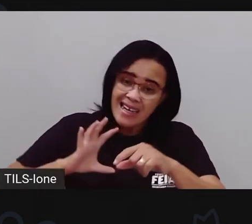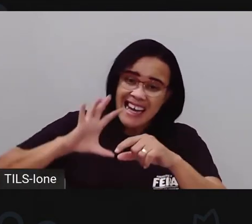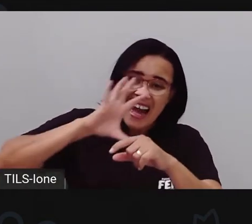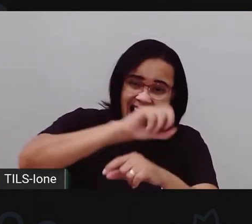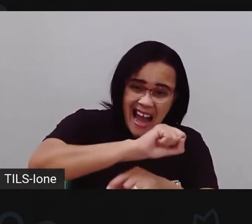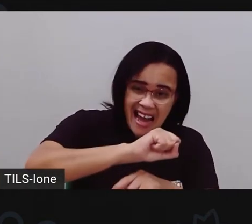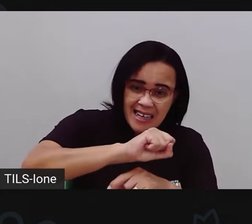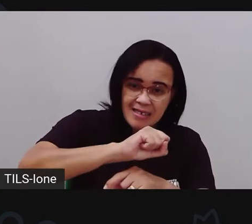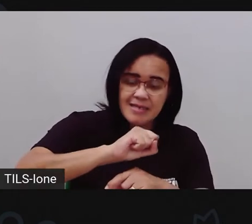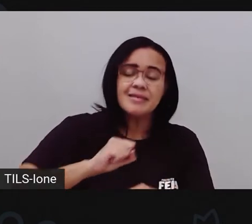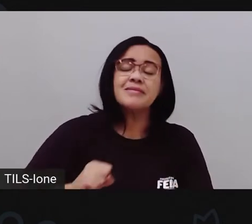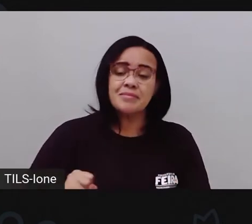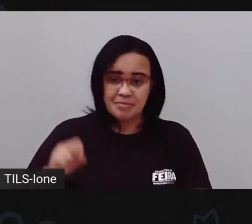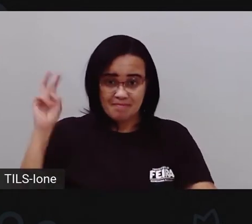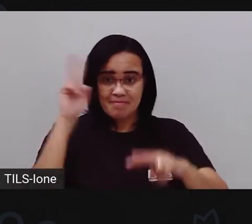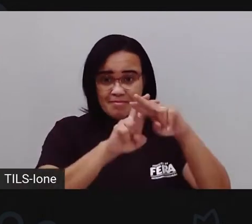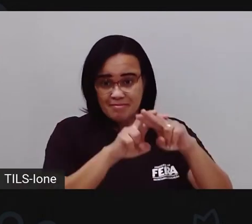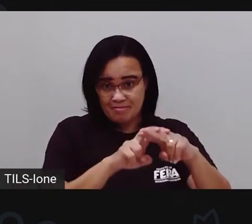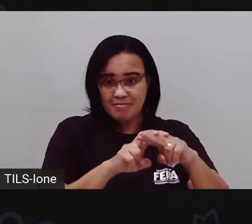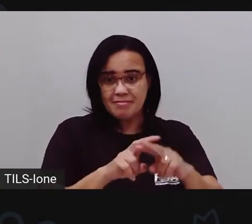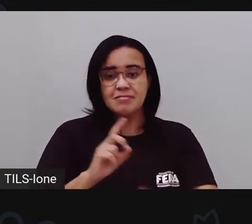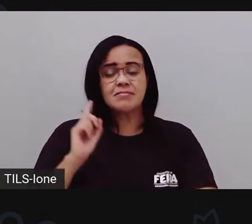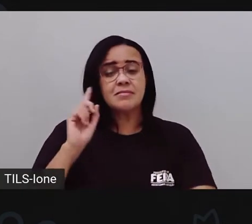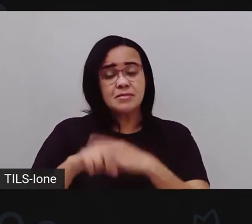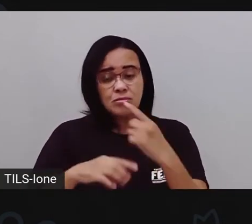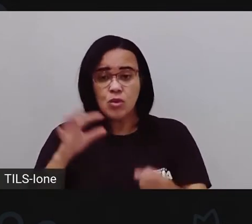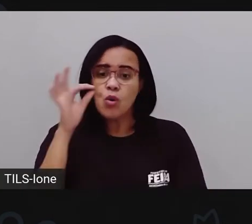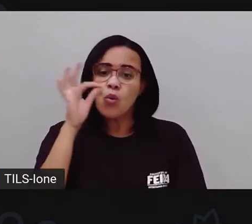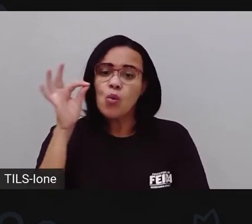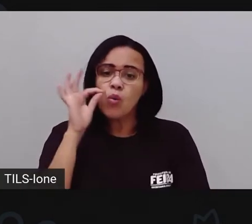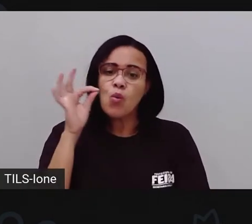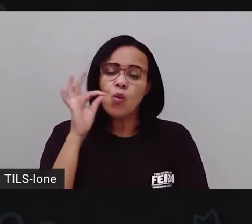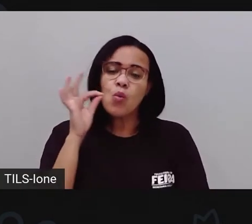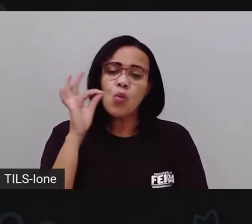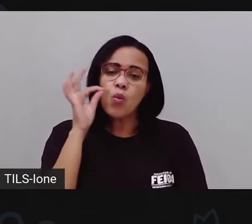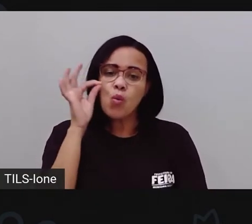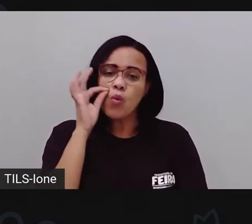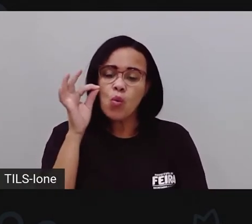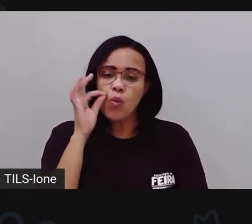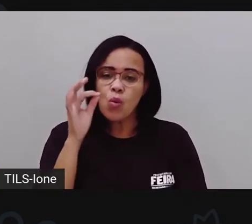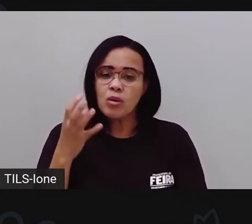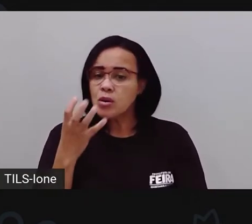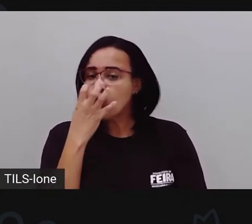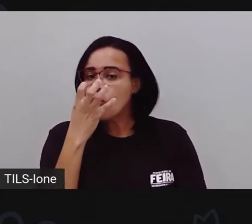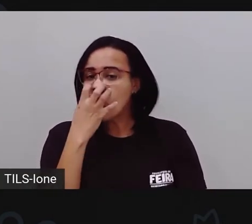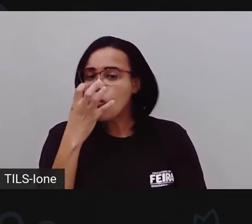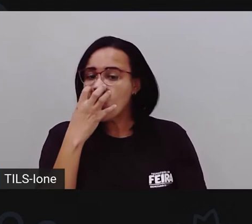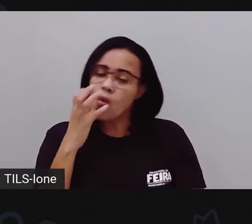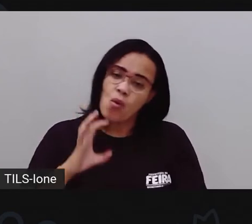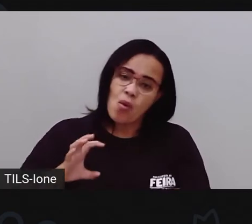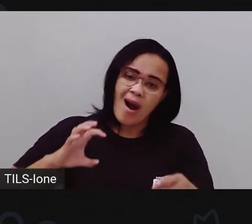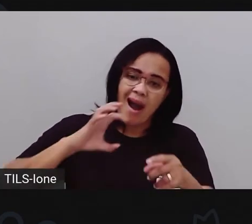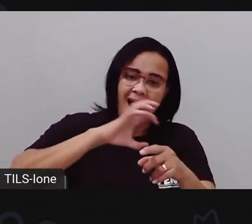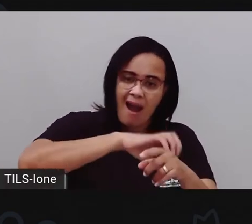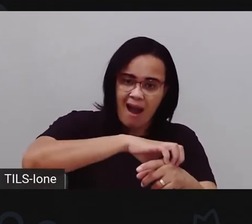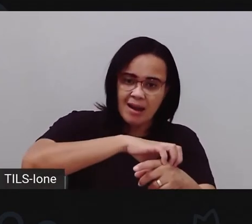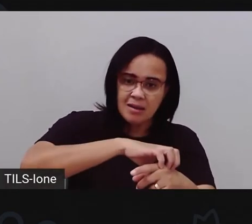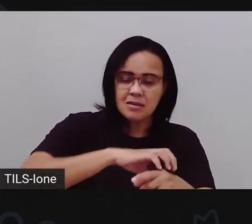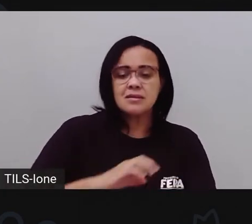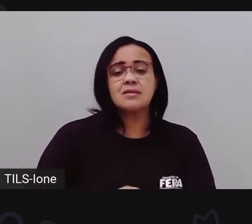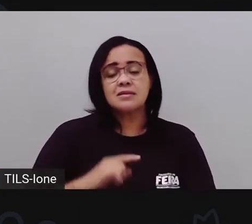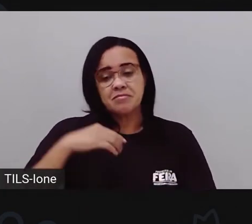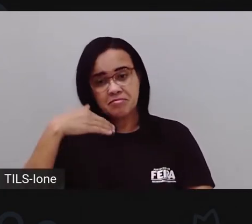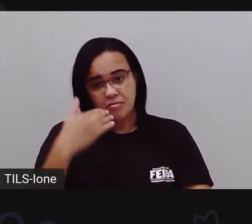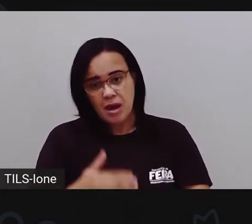Mordeu... Prendeu o corvo. Depois, o gato mordeu... O cão mordeu o gato. E aí, uma coisa vai